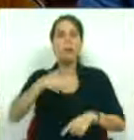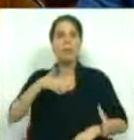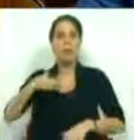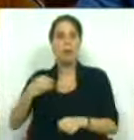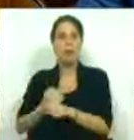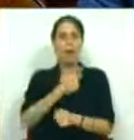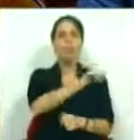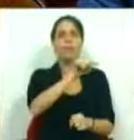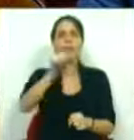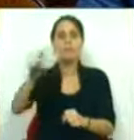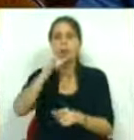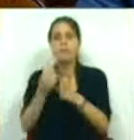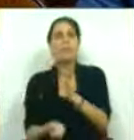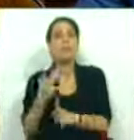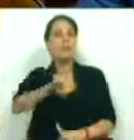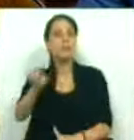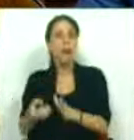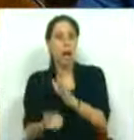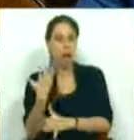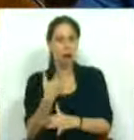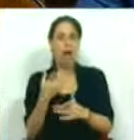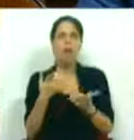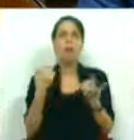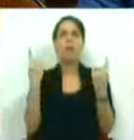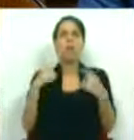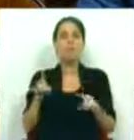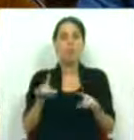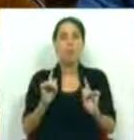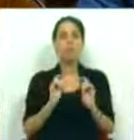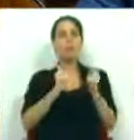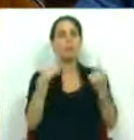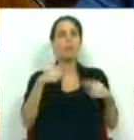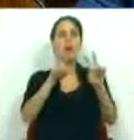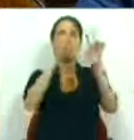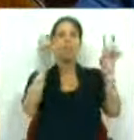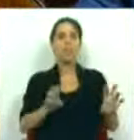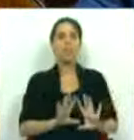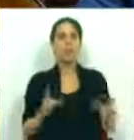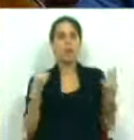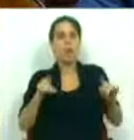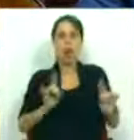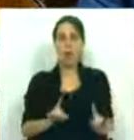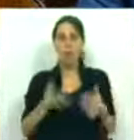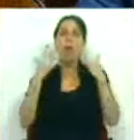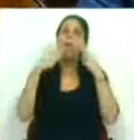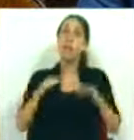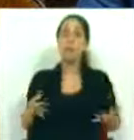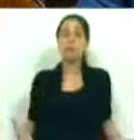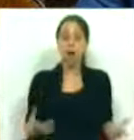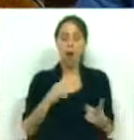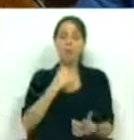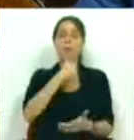dos postos de trabalho que venham a ser criados, e não somente na atribuição de um certificado. Naturalmente,